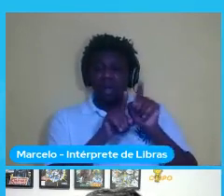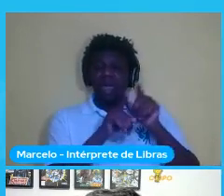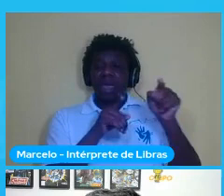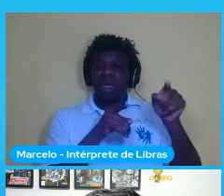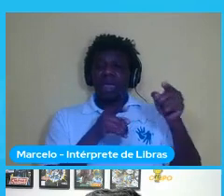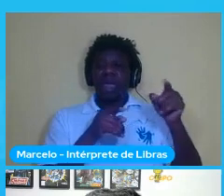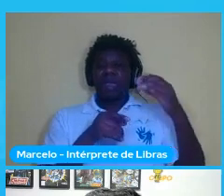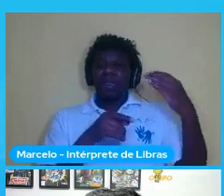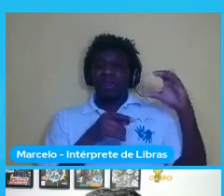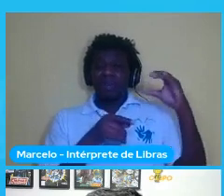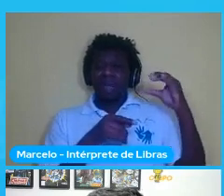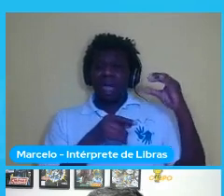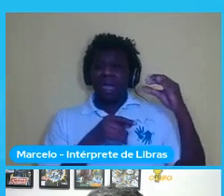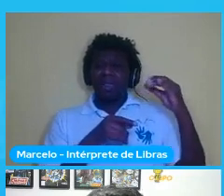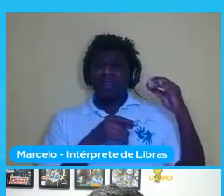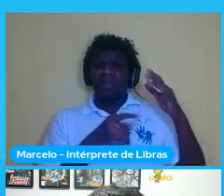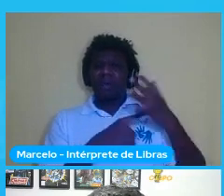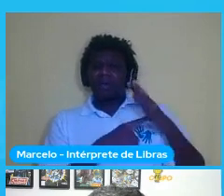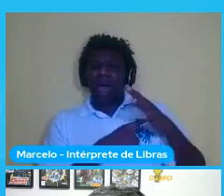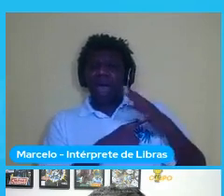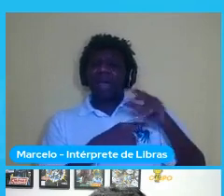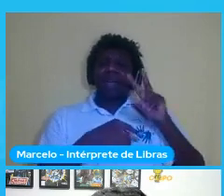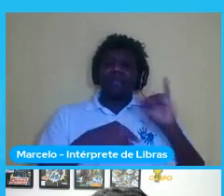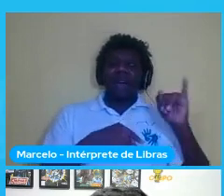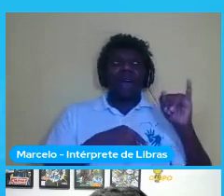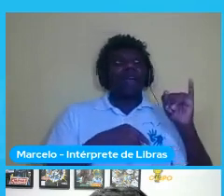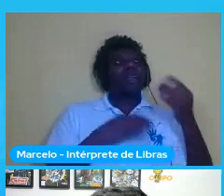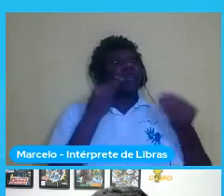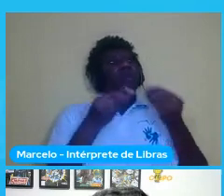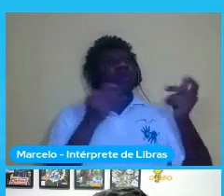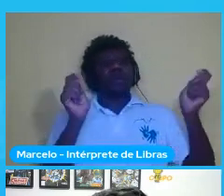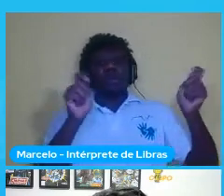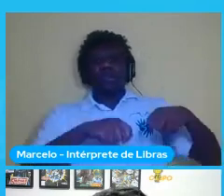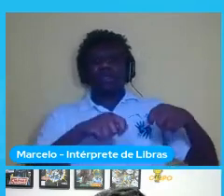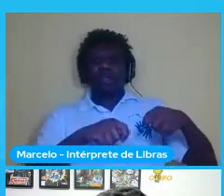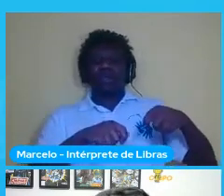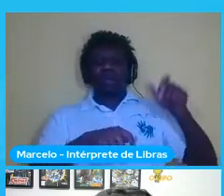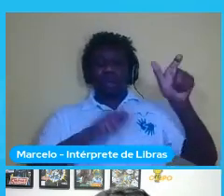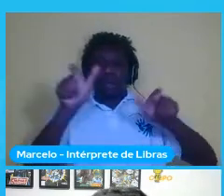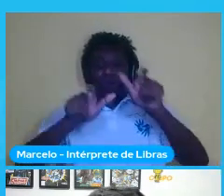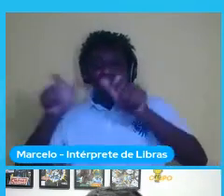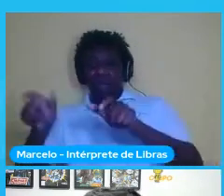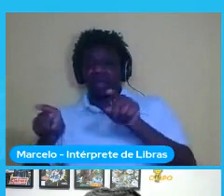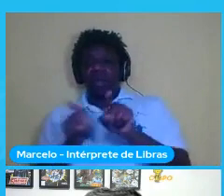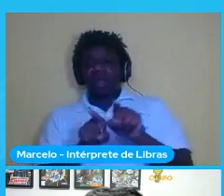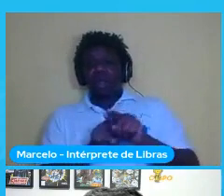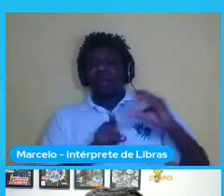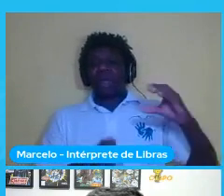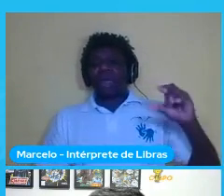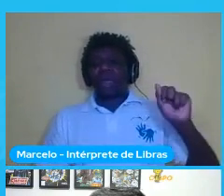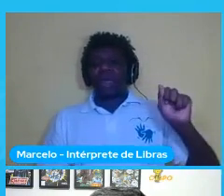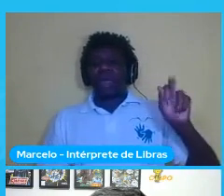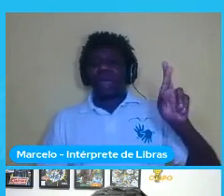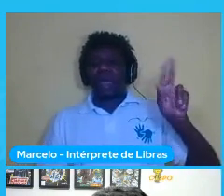com maior diversidade possível de pessoas e cargos né e etnias e assim por diante por quê? porque com múltipla visão do